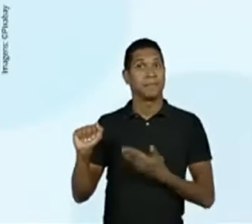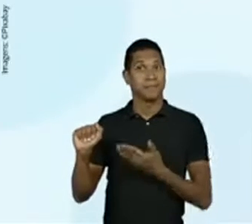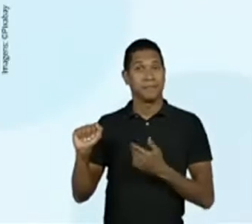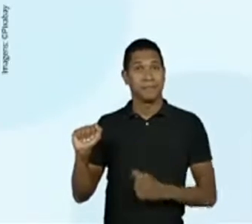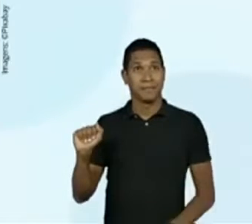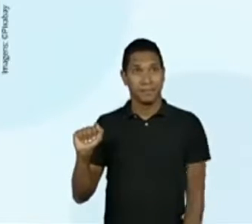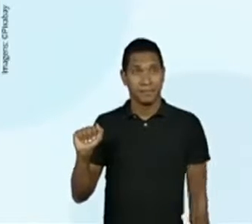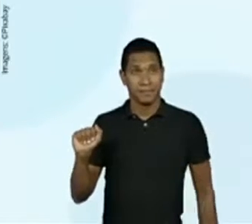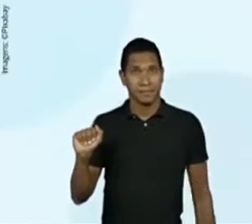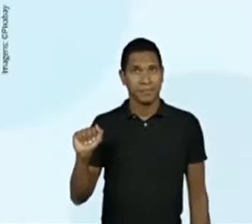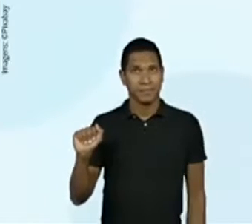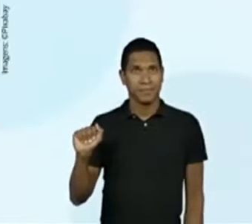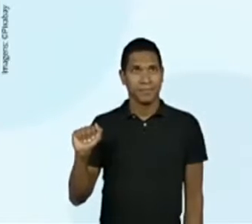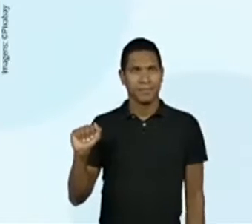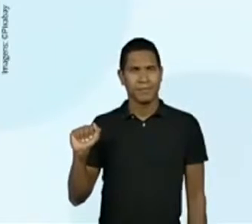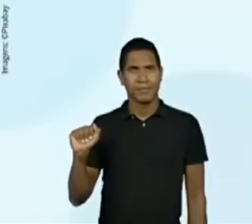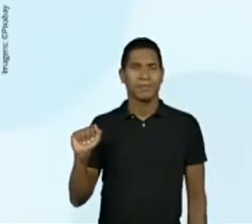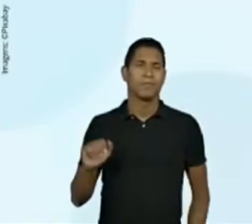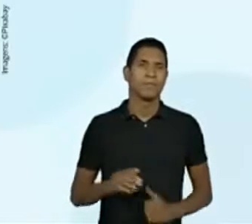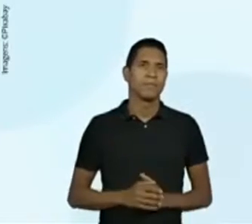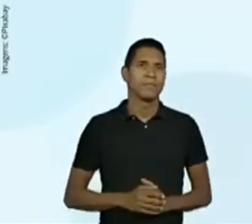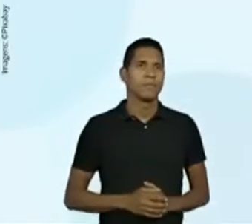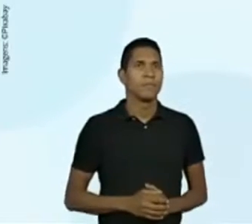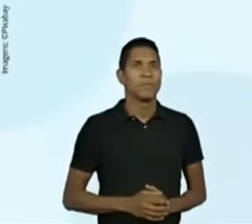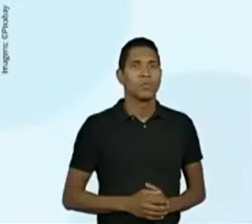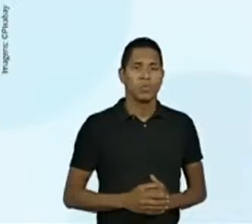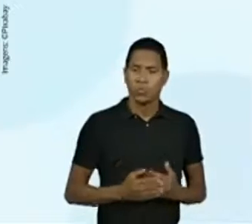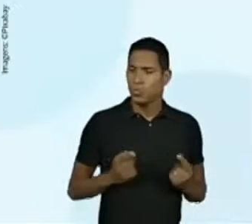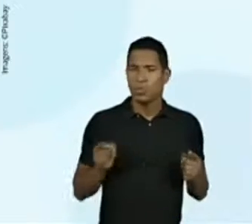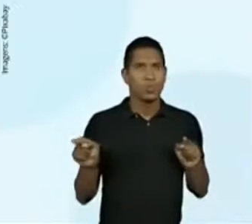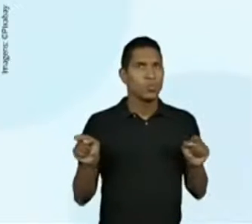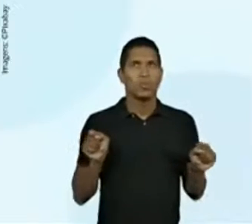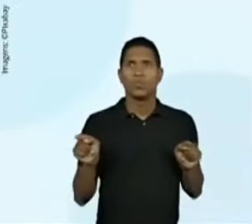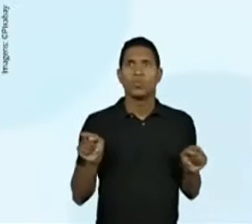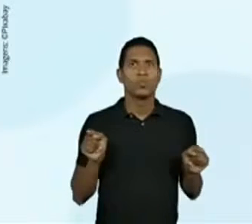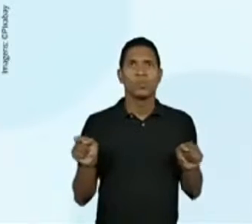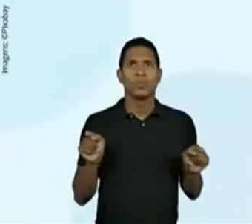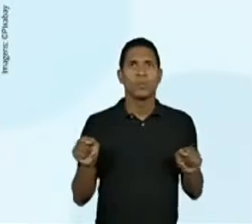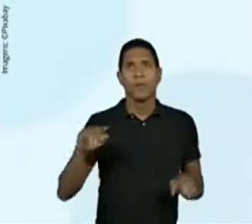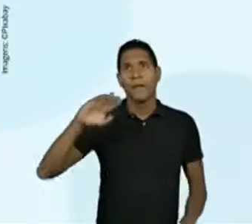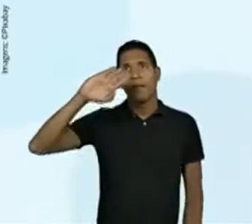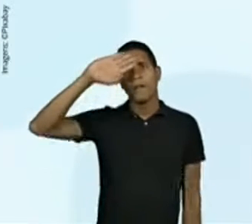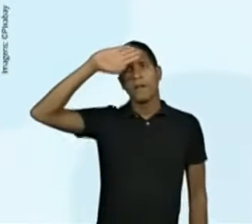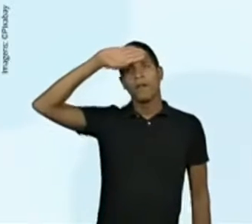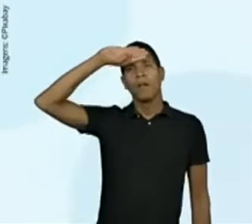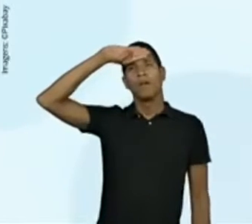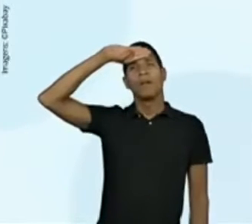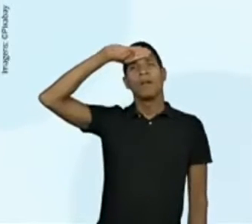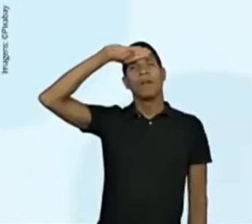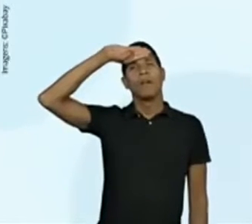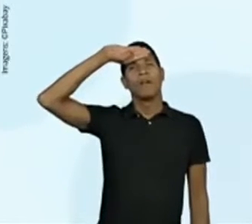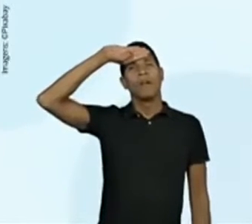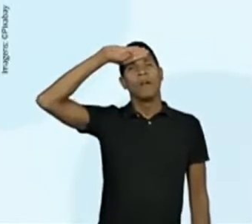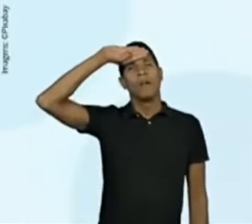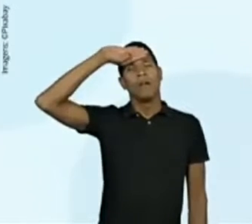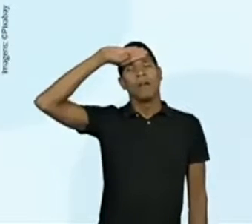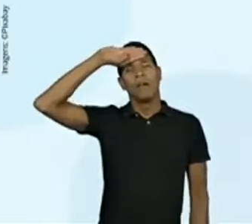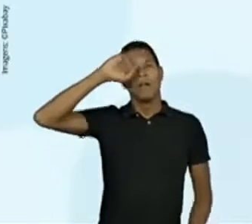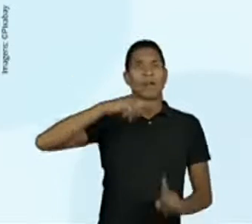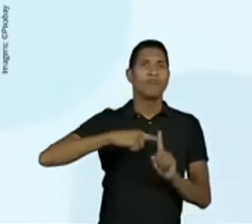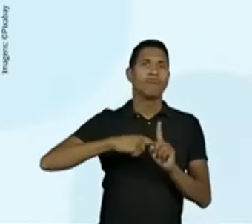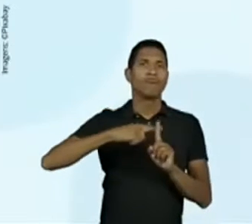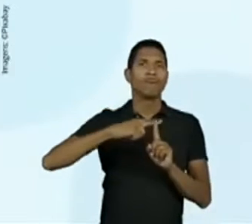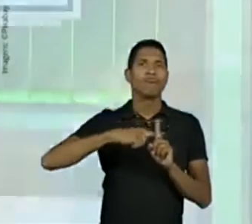São pessoas diferentes. Qual dessas pessoas está com febre? O primeiro está com febre?